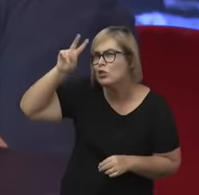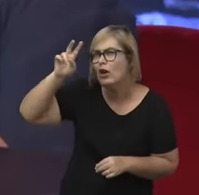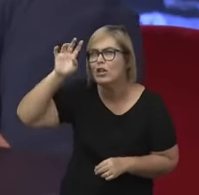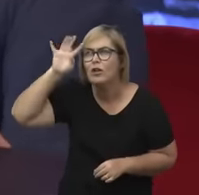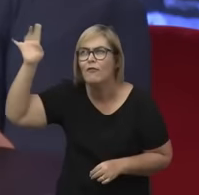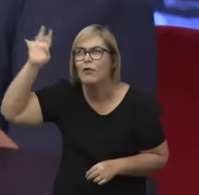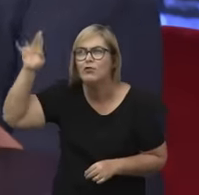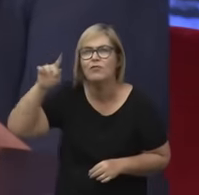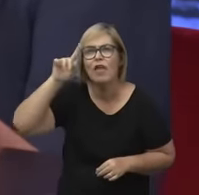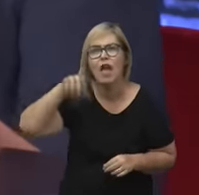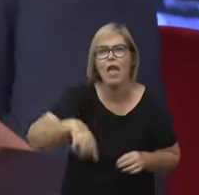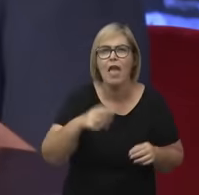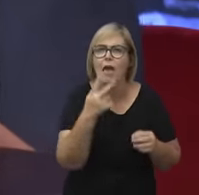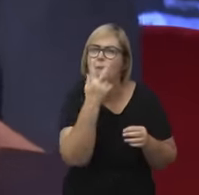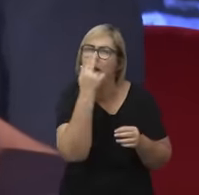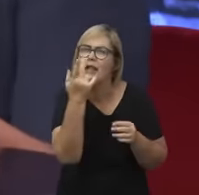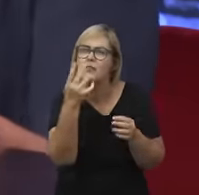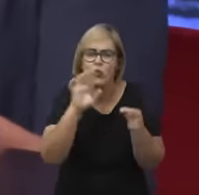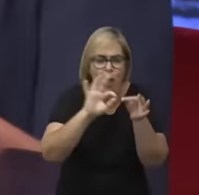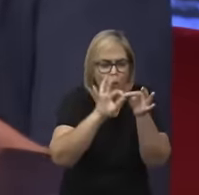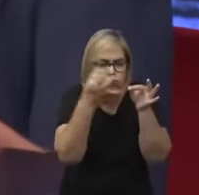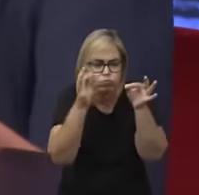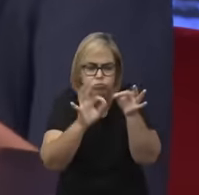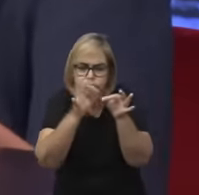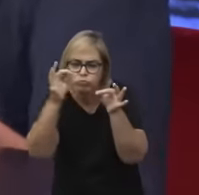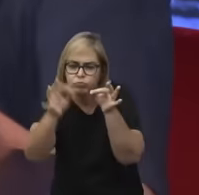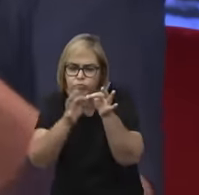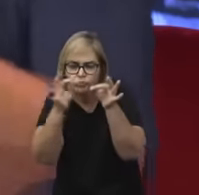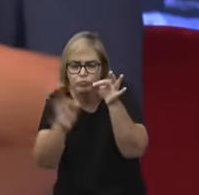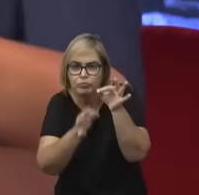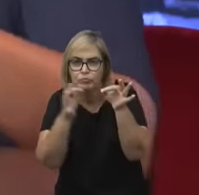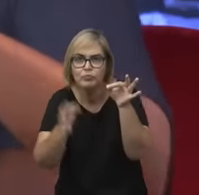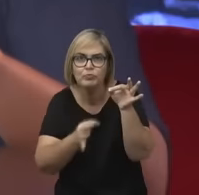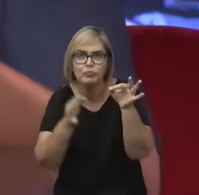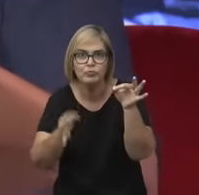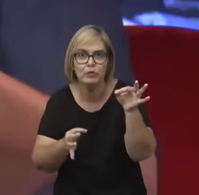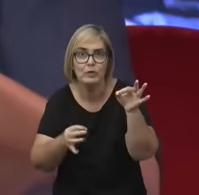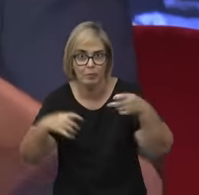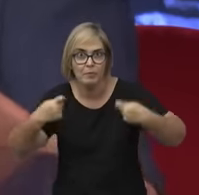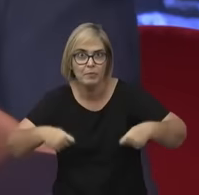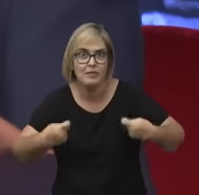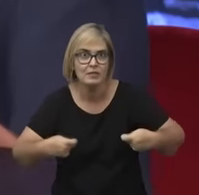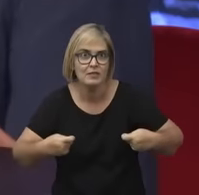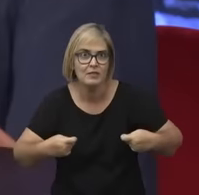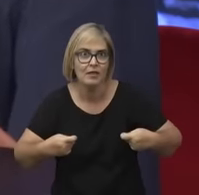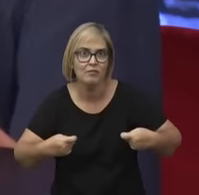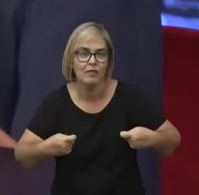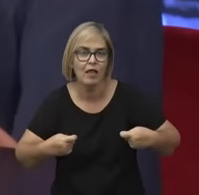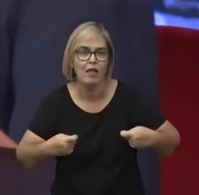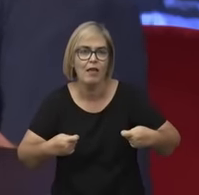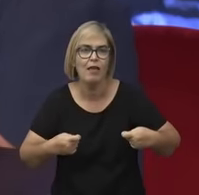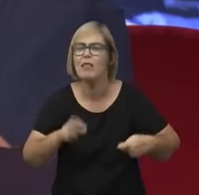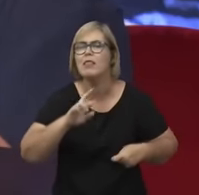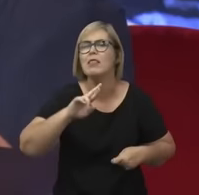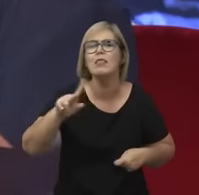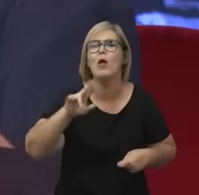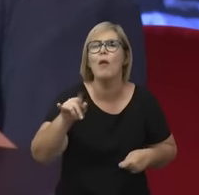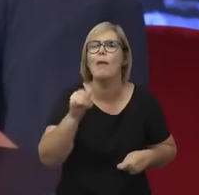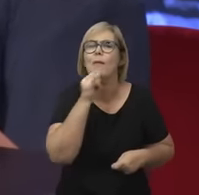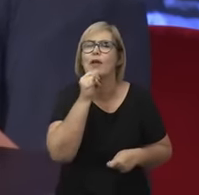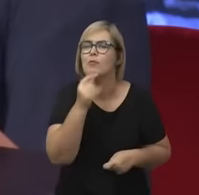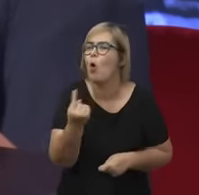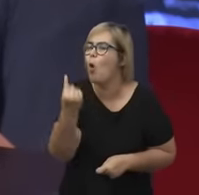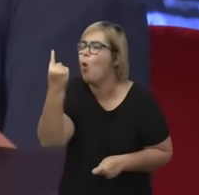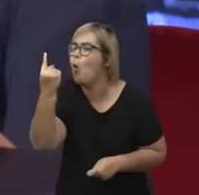de resgate não é como pegar uma bola de gude. Você pega uma bola de gude, as outras bolinhas continuam ali, e você analisa ela